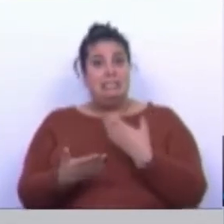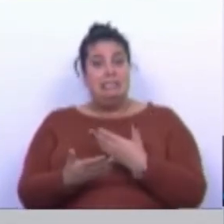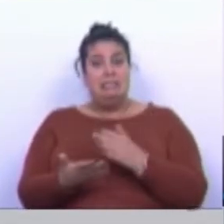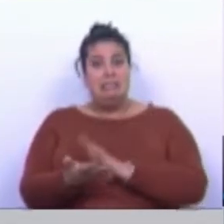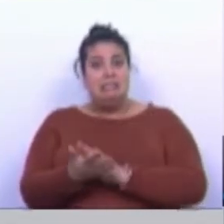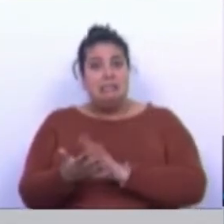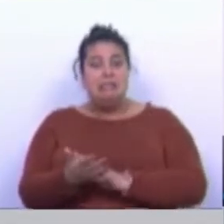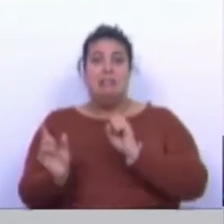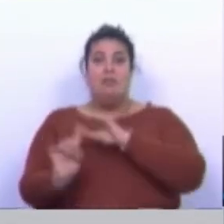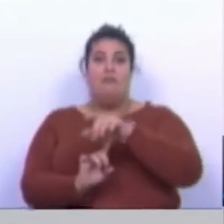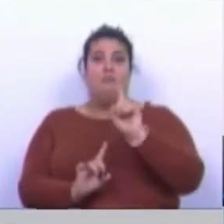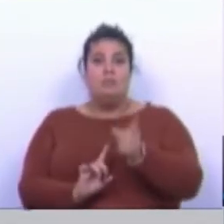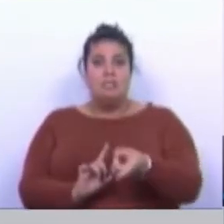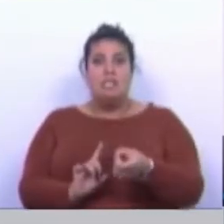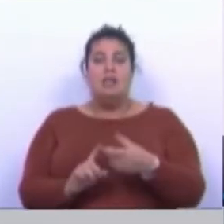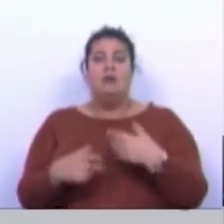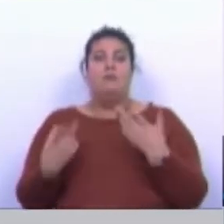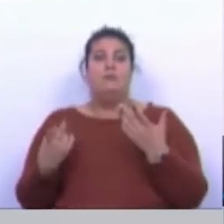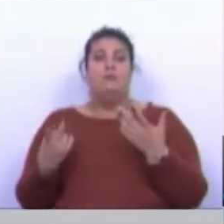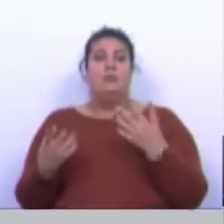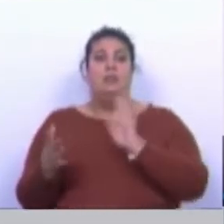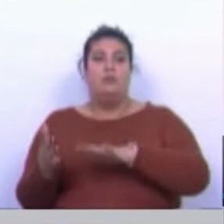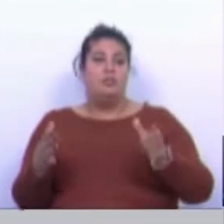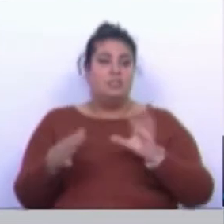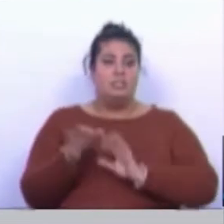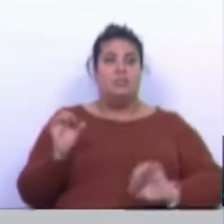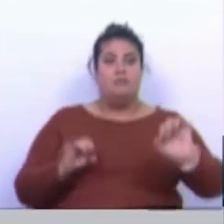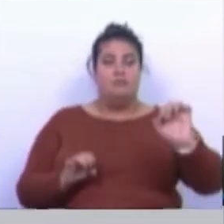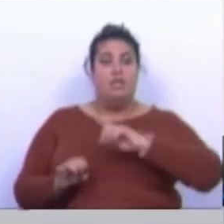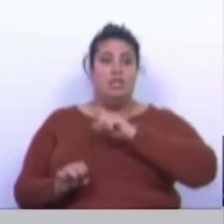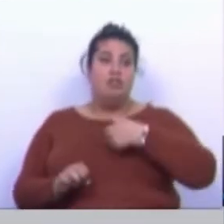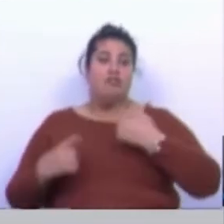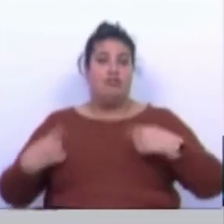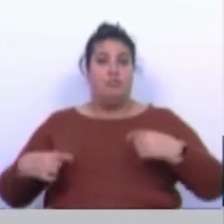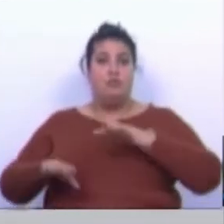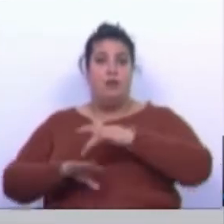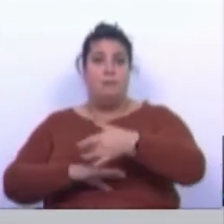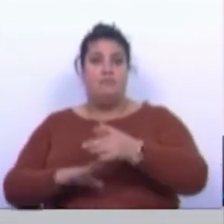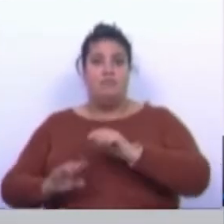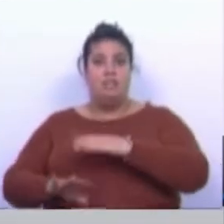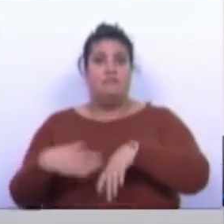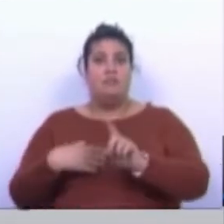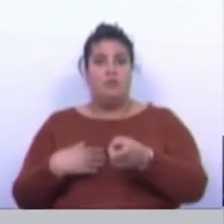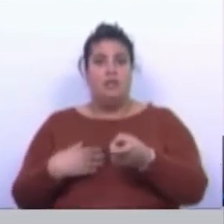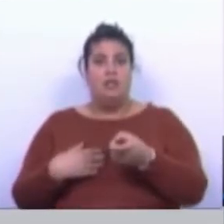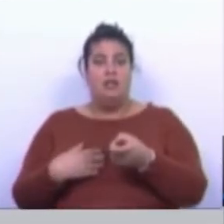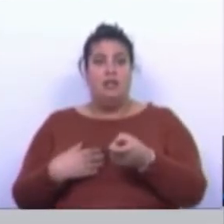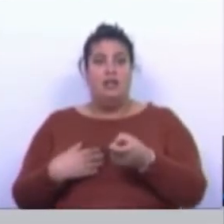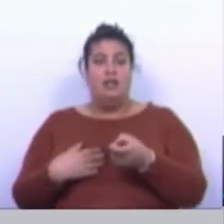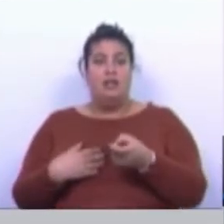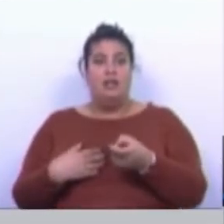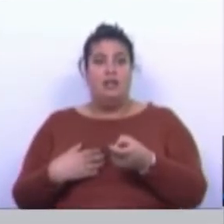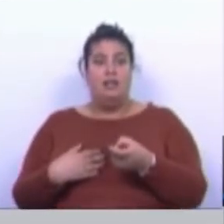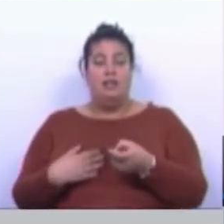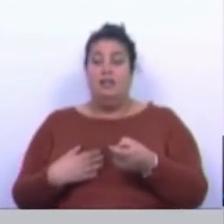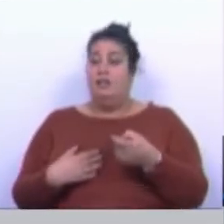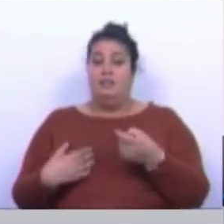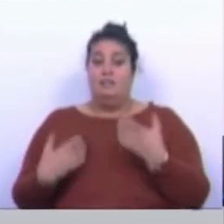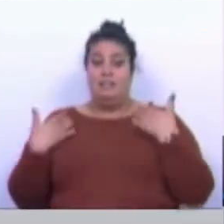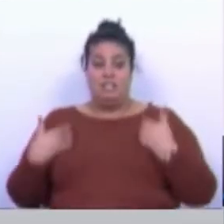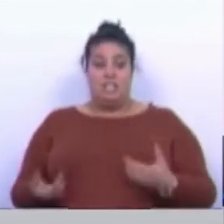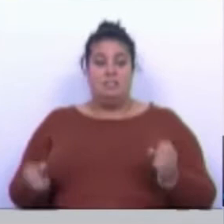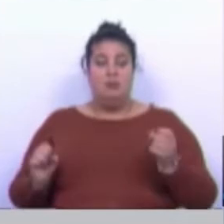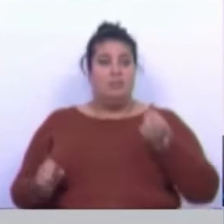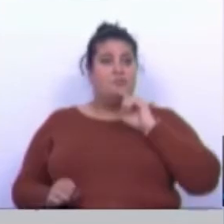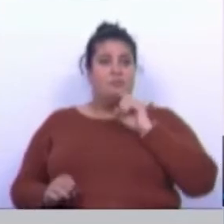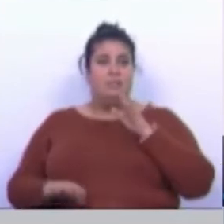com formação, de acordo com as últimas evidências científicas, nós temos profissionais que estão a fazer sem folgas, não sei quantos turmos, eles não têm